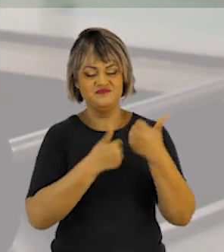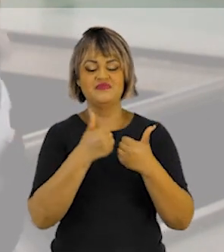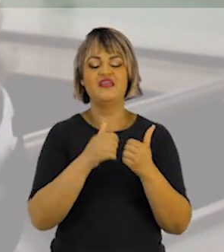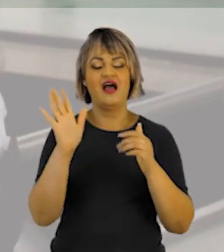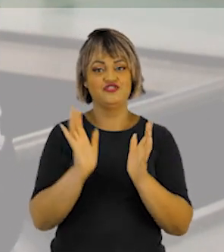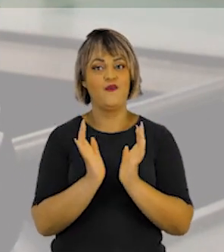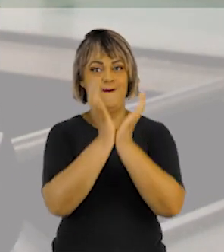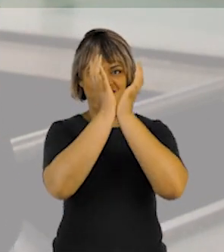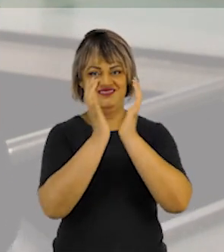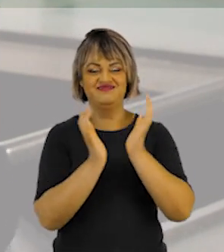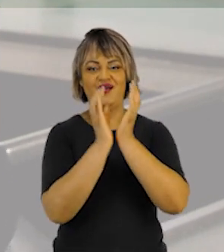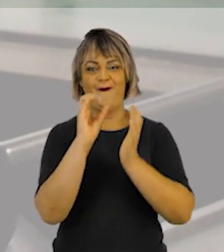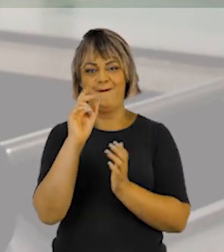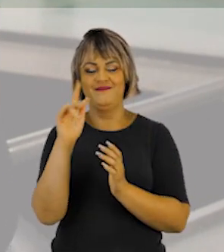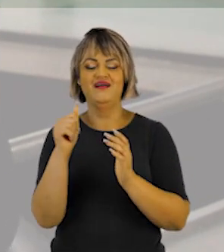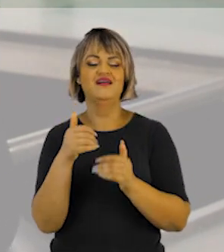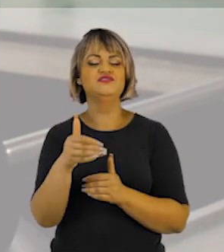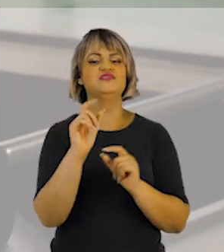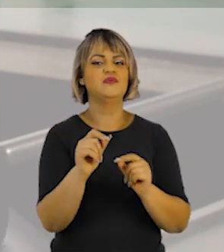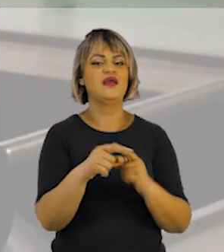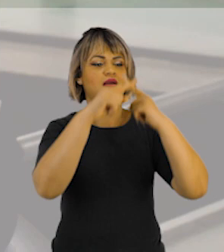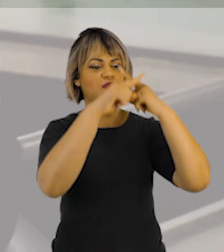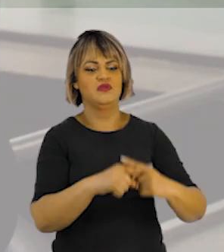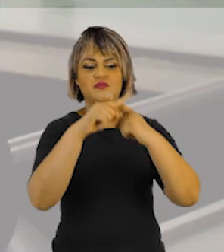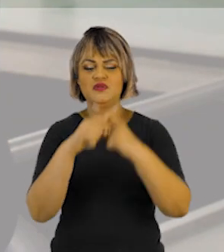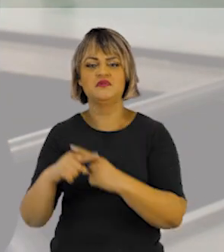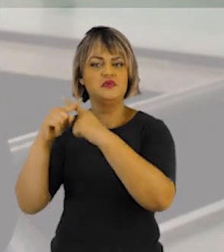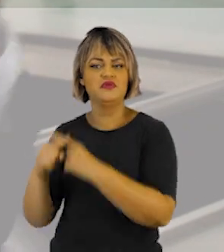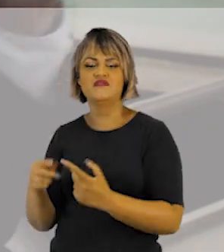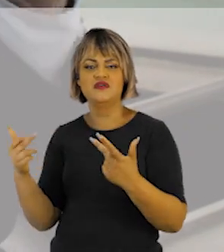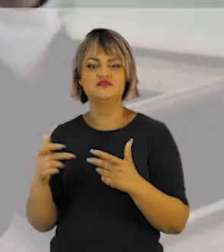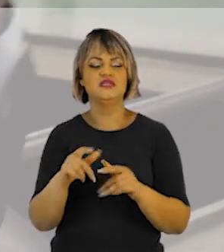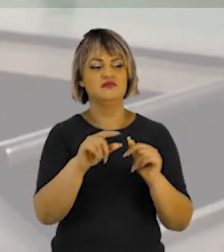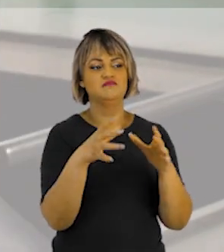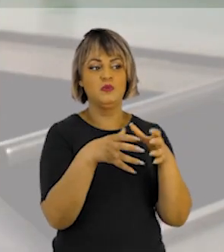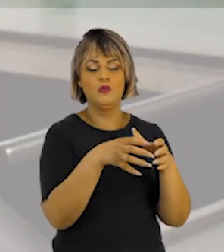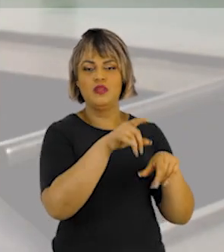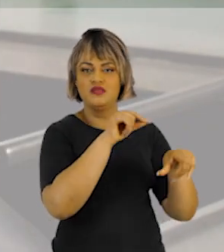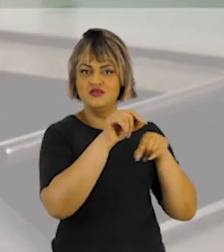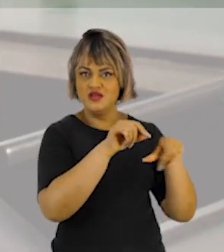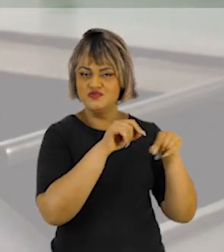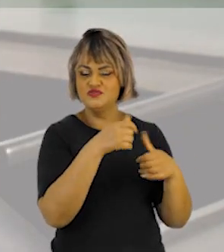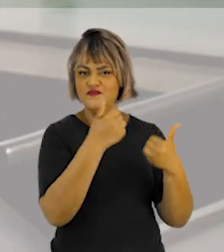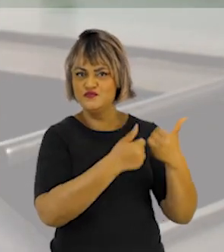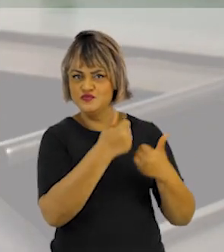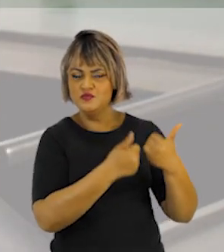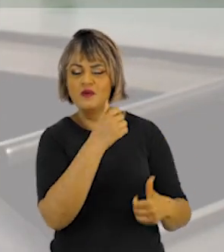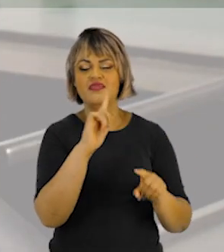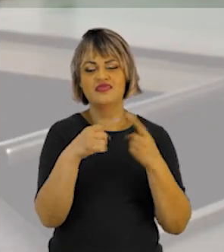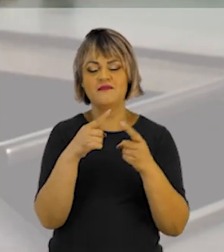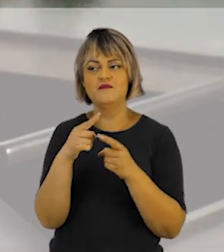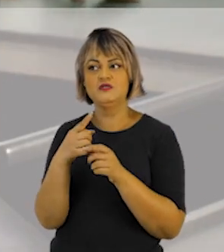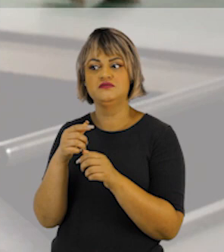vamos ter a Copa do Mundo. Na Copa do Mundo, o que é que vai acontecer? Campeonato de tiro curto. Primeira fase, as seleções em grupos, vão jogar,